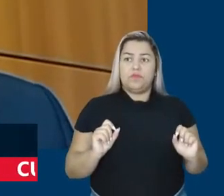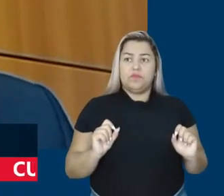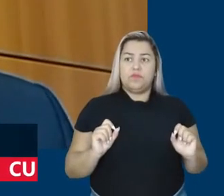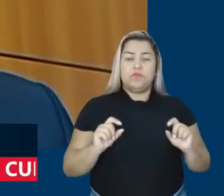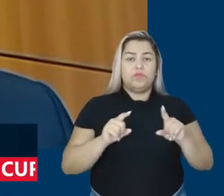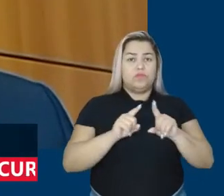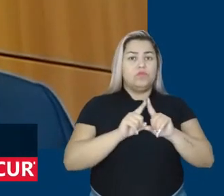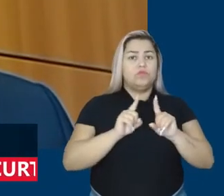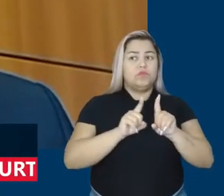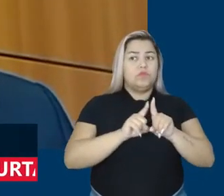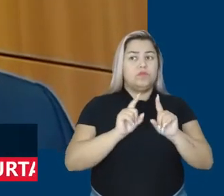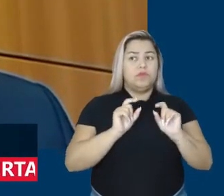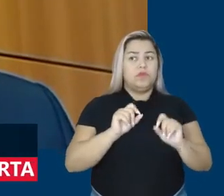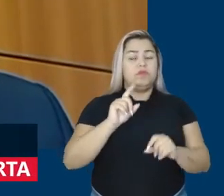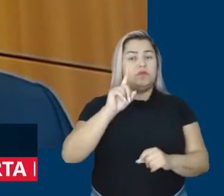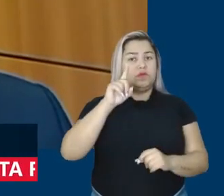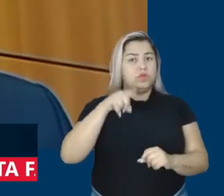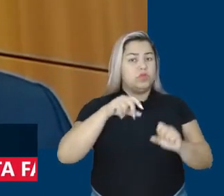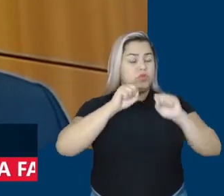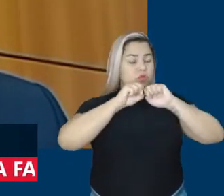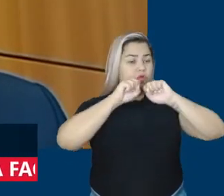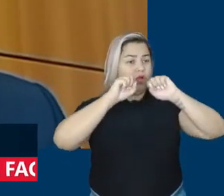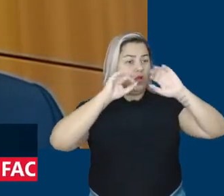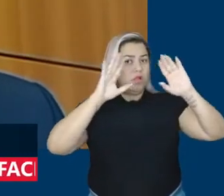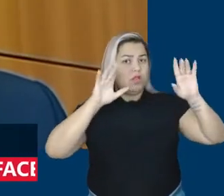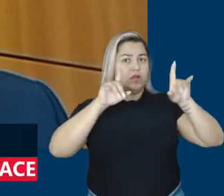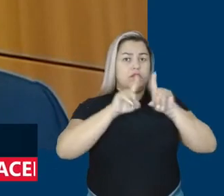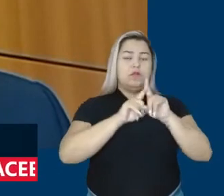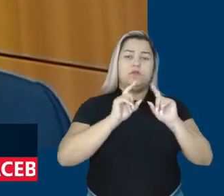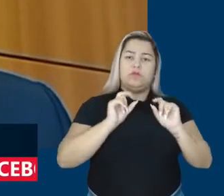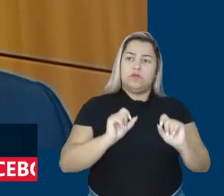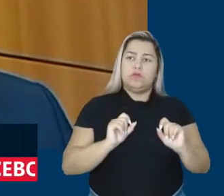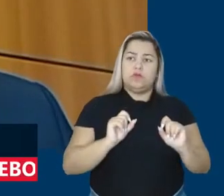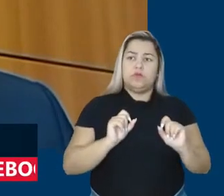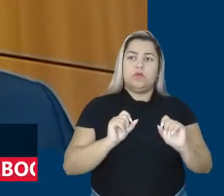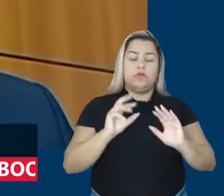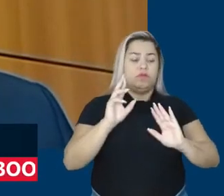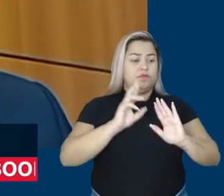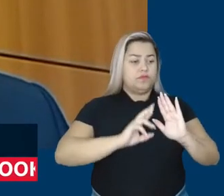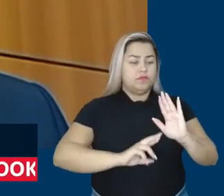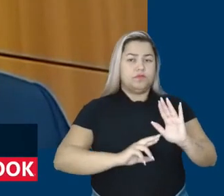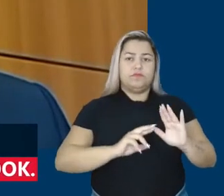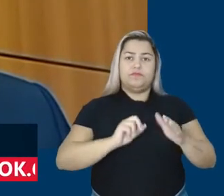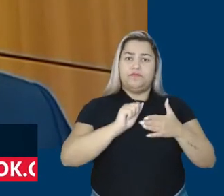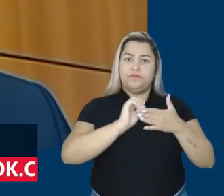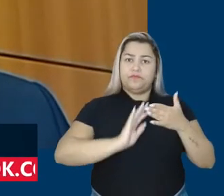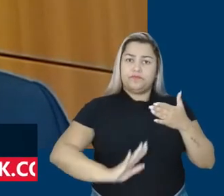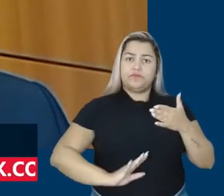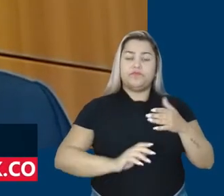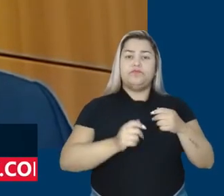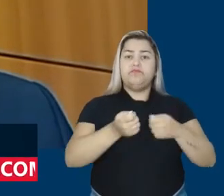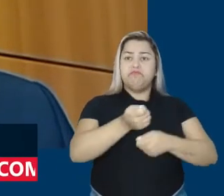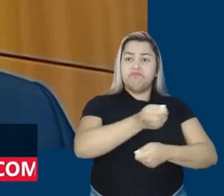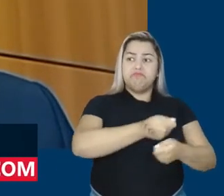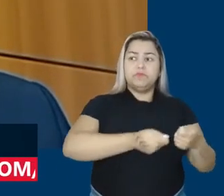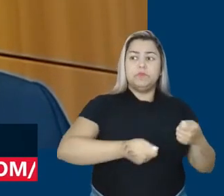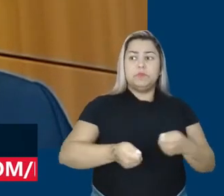concorrência também sejam claras com a regulamentação da atividade econômica que elas